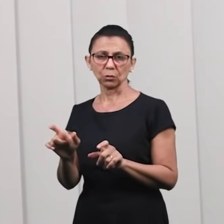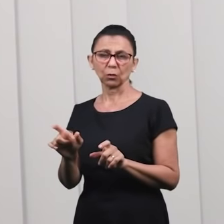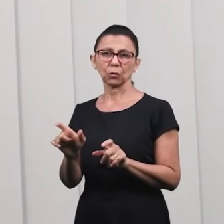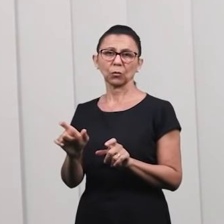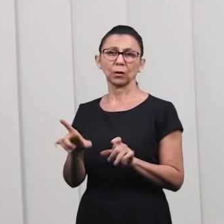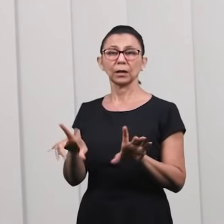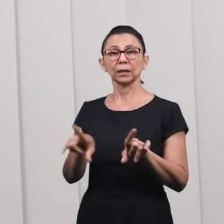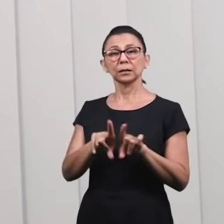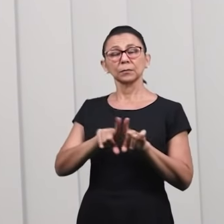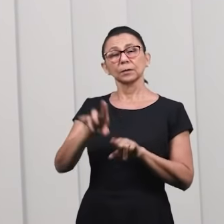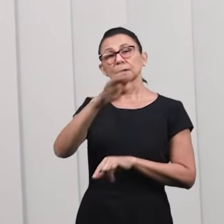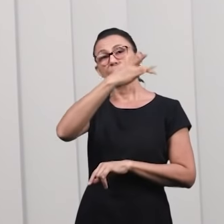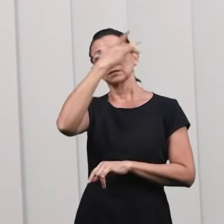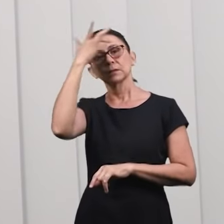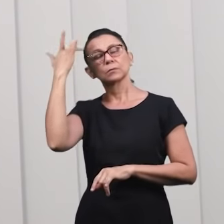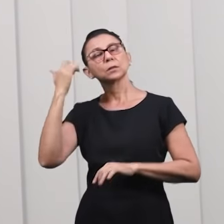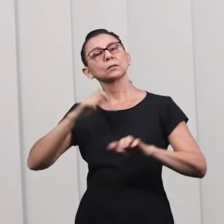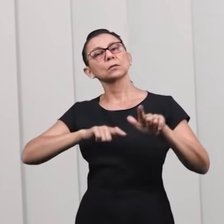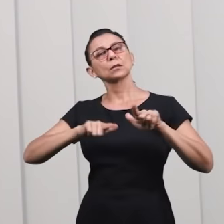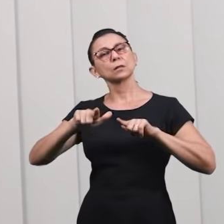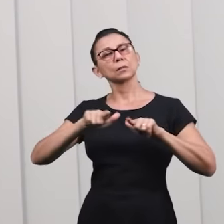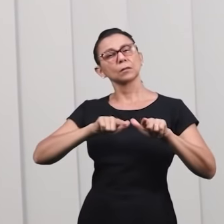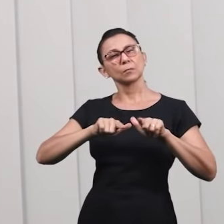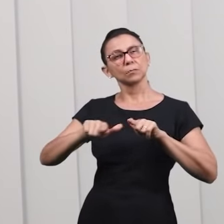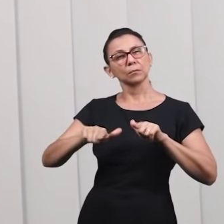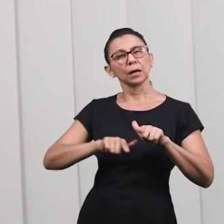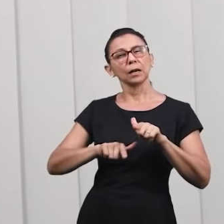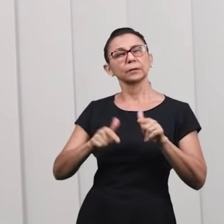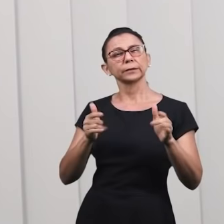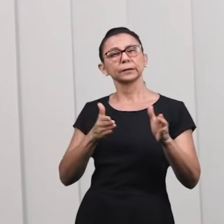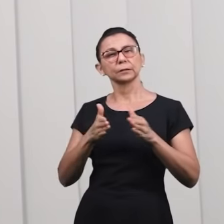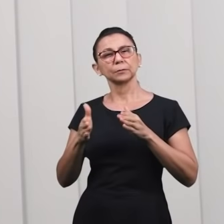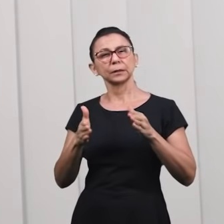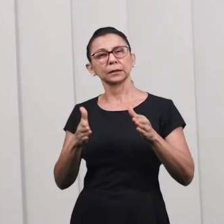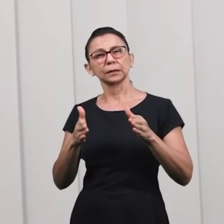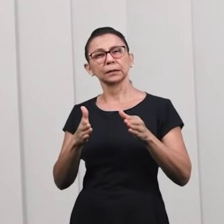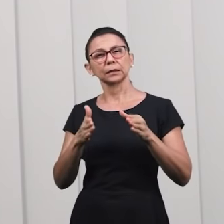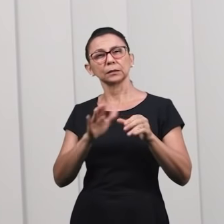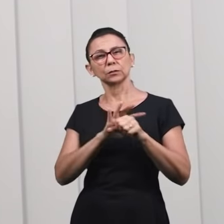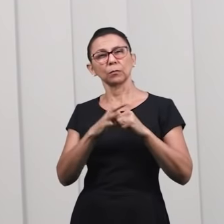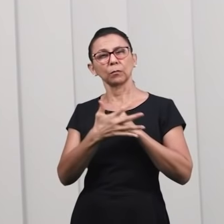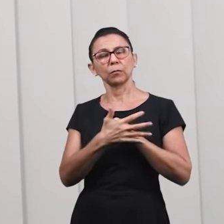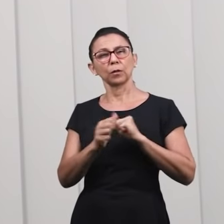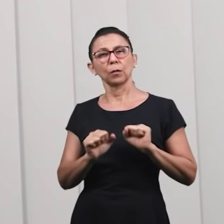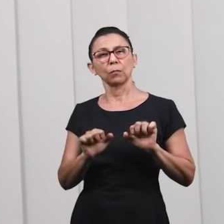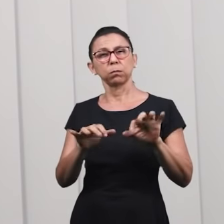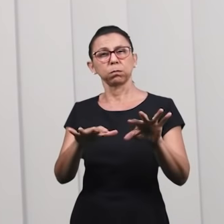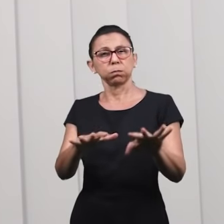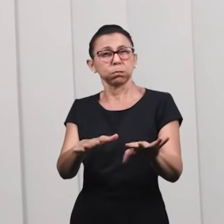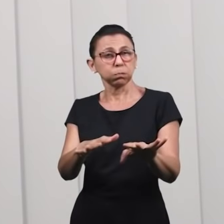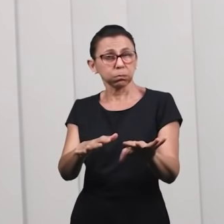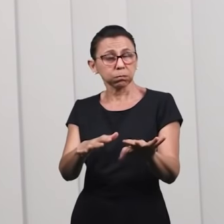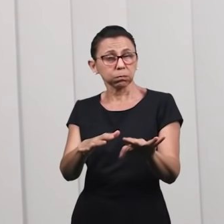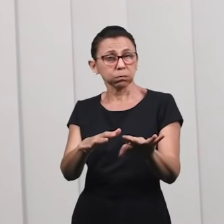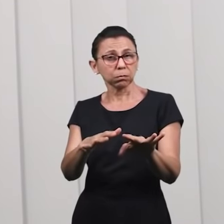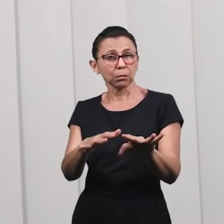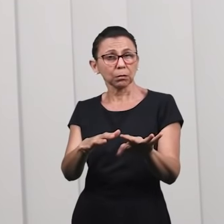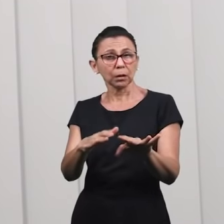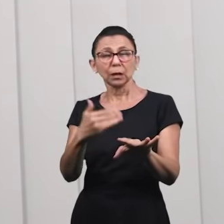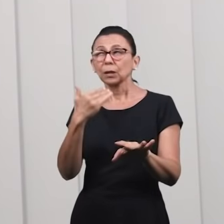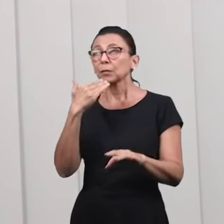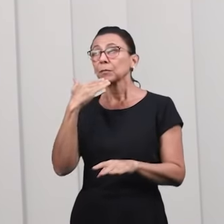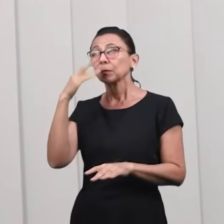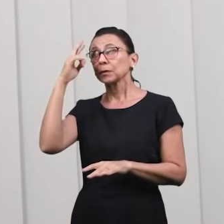filhos e de todos aqueles que trabalham, Senhor, neste momento em situações de perigo.